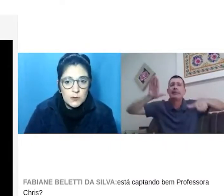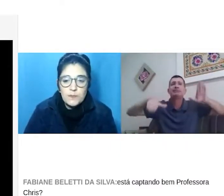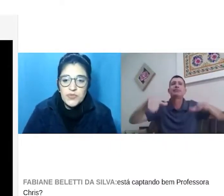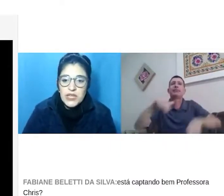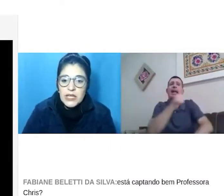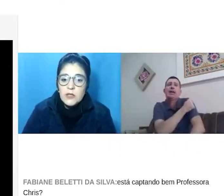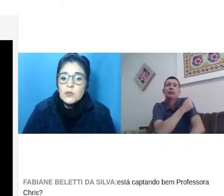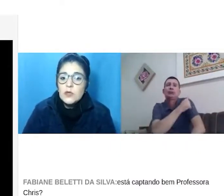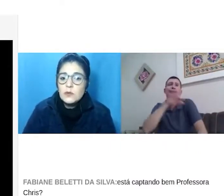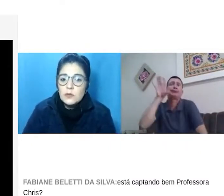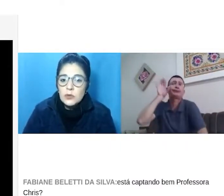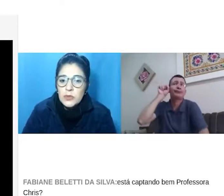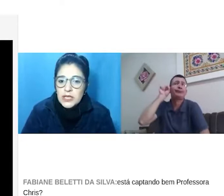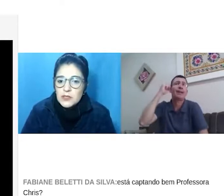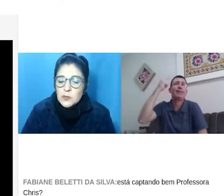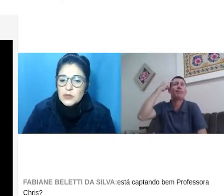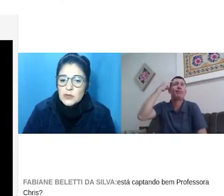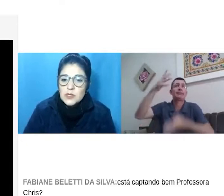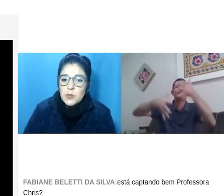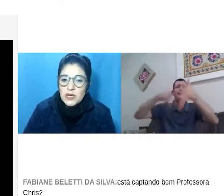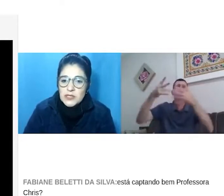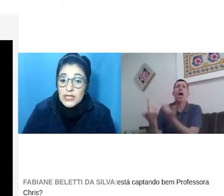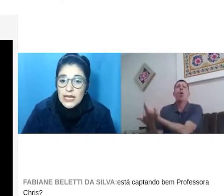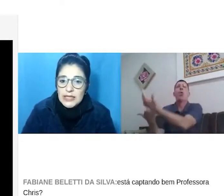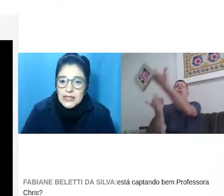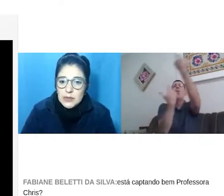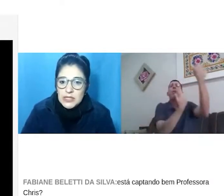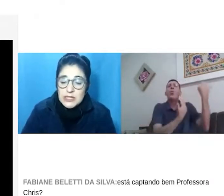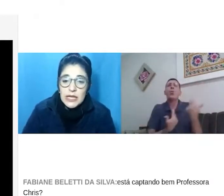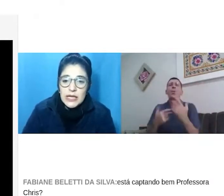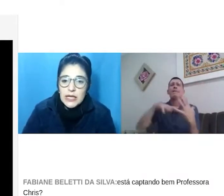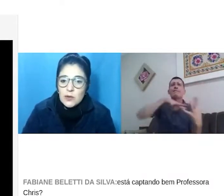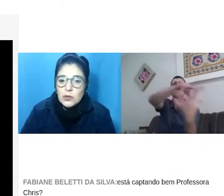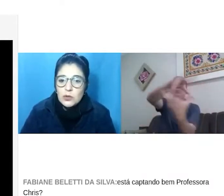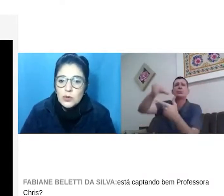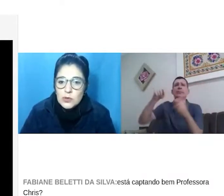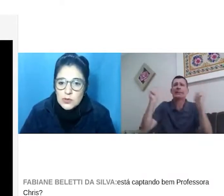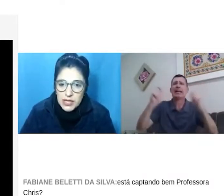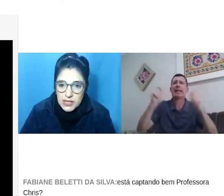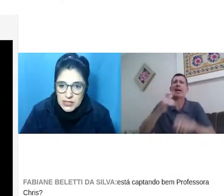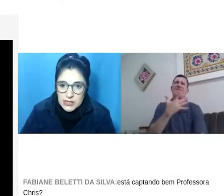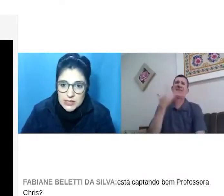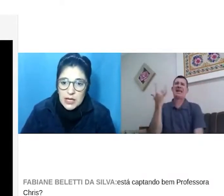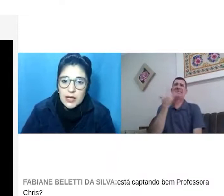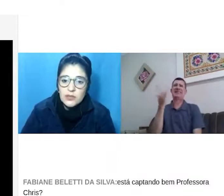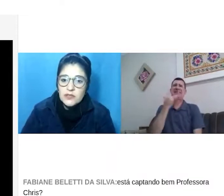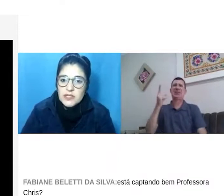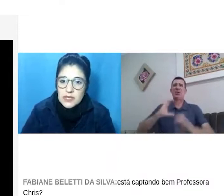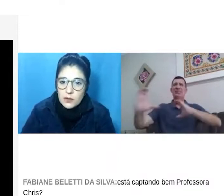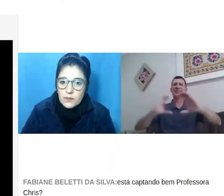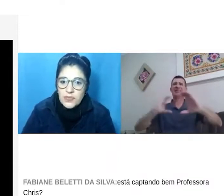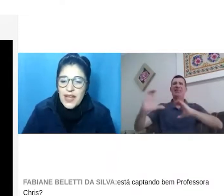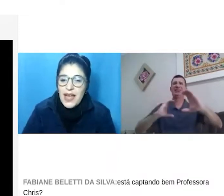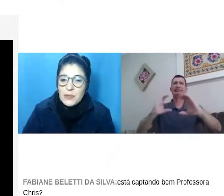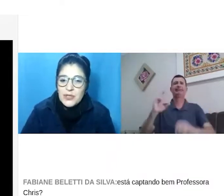passou. Em um segundo momento, as pessoas pensam que a Libras, ela é igual em todos os países. Que ela é universal.